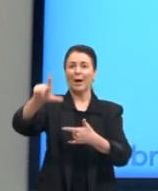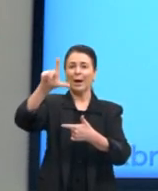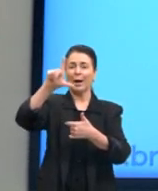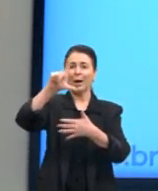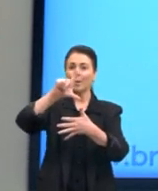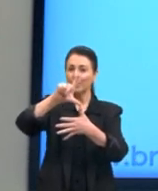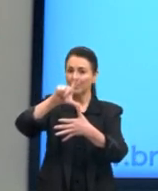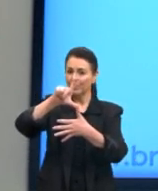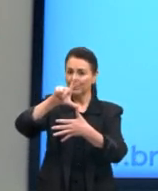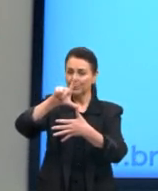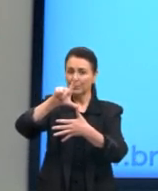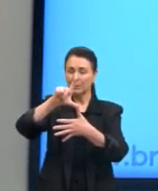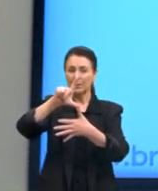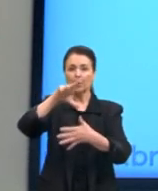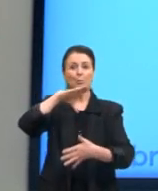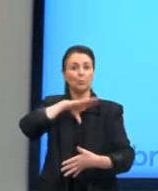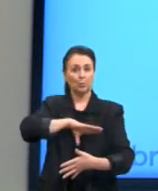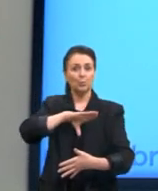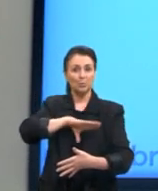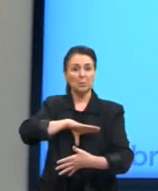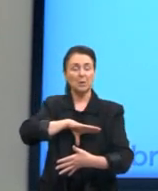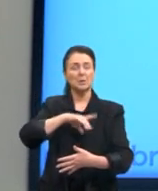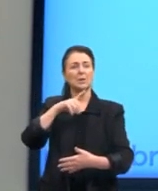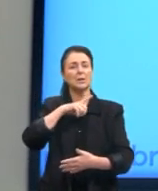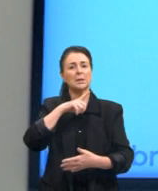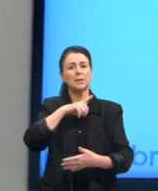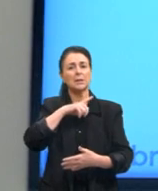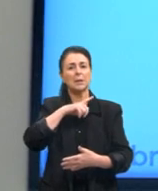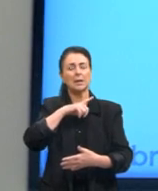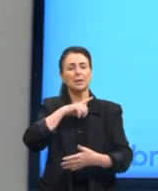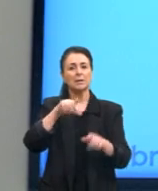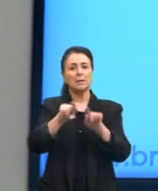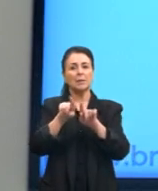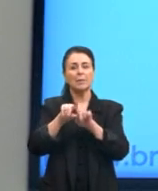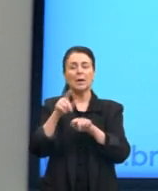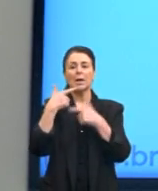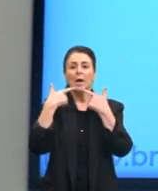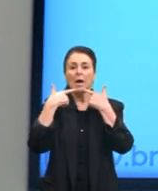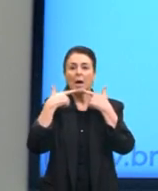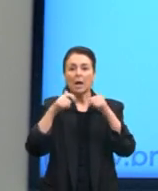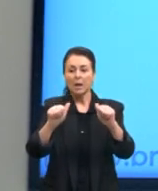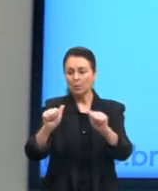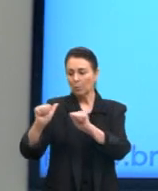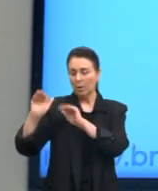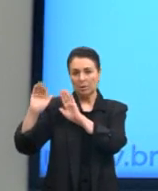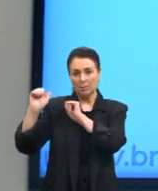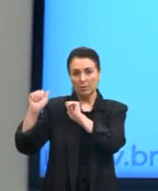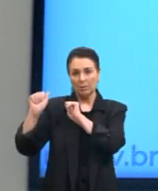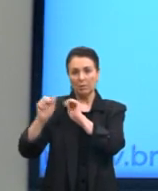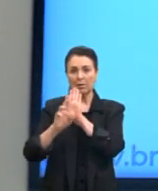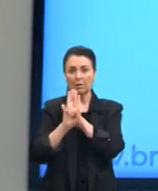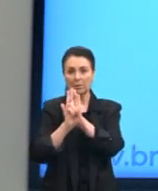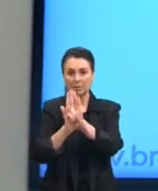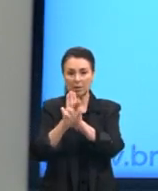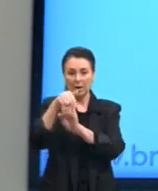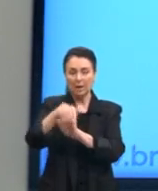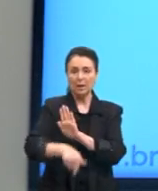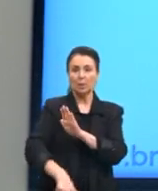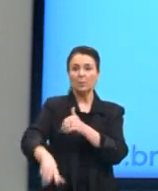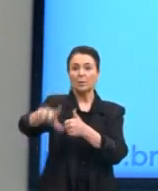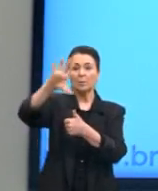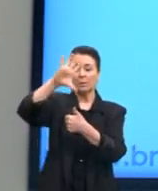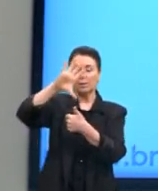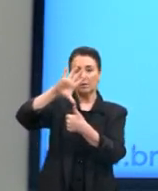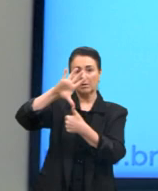tem o português, o olá, e a gente tem o espanhol representado. Aqui, na América do Norte,